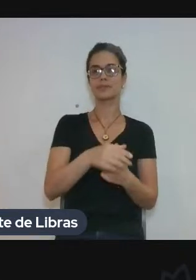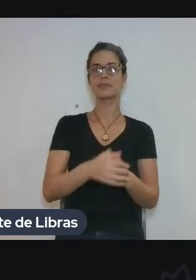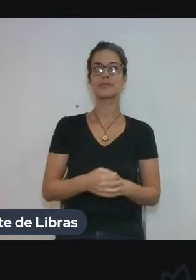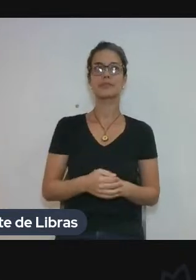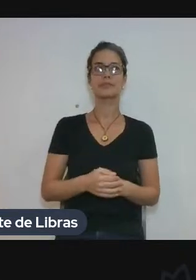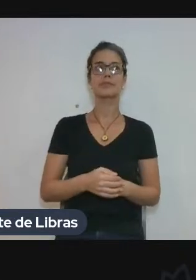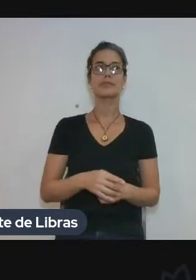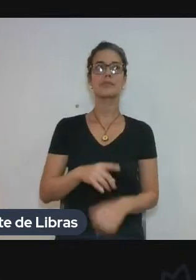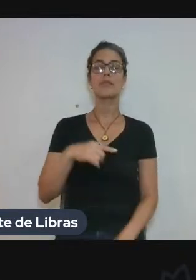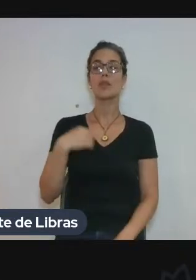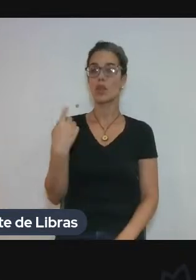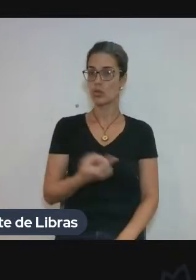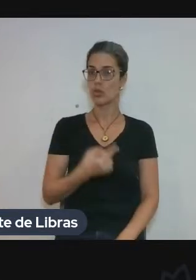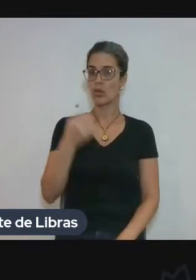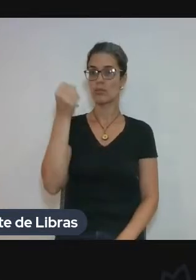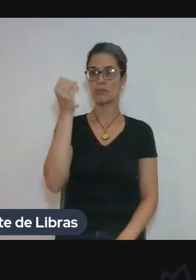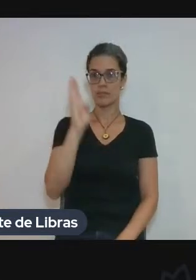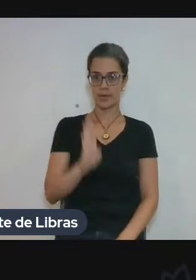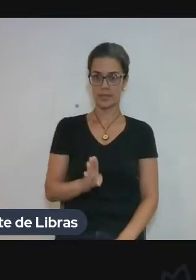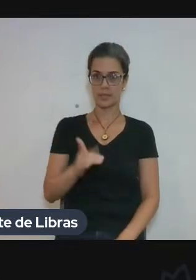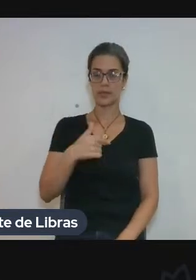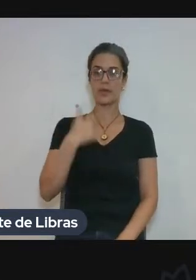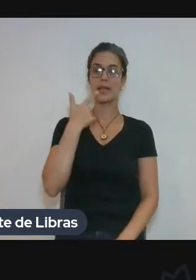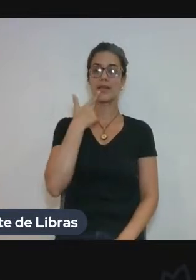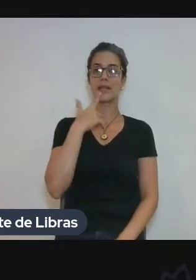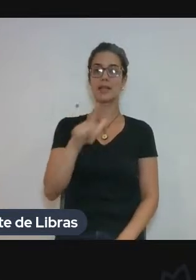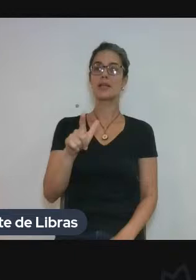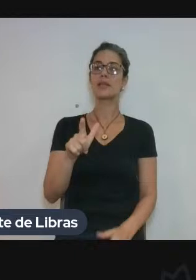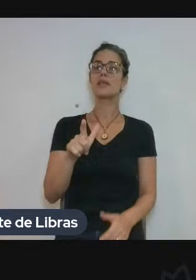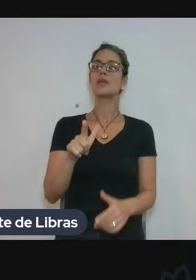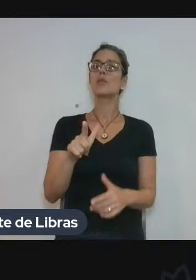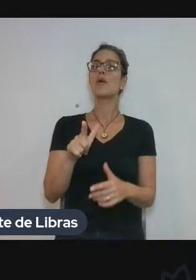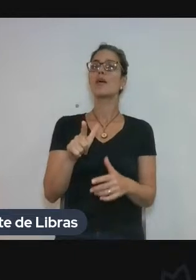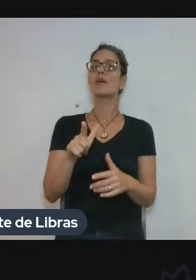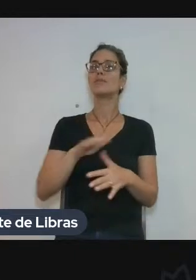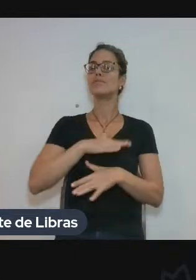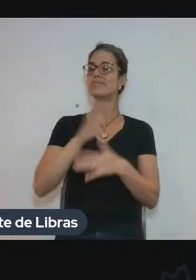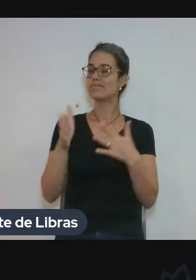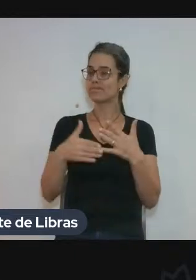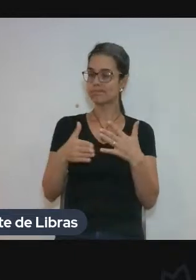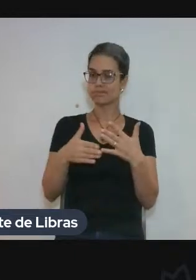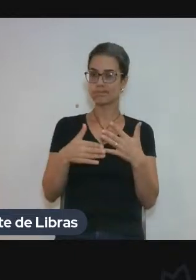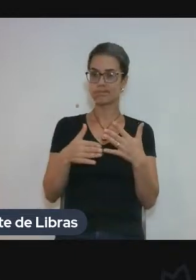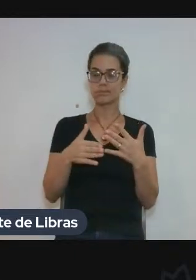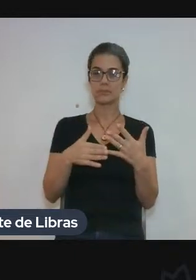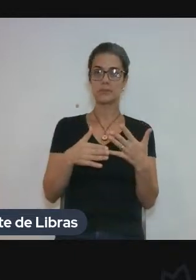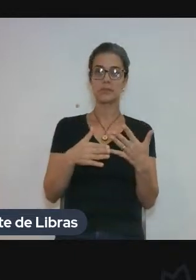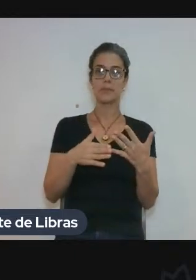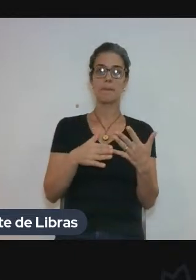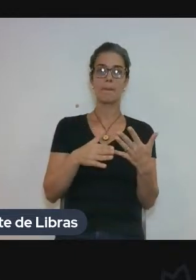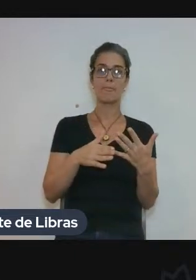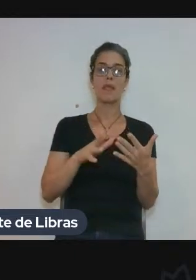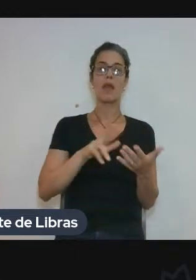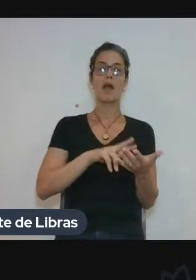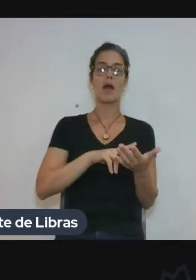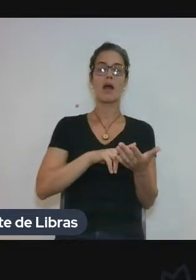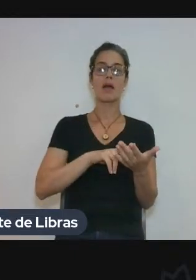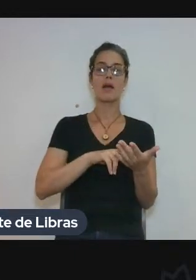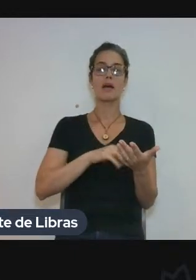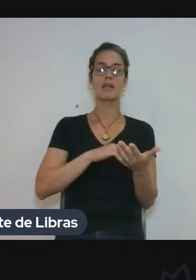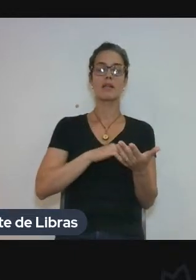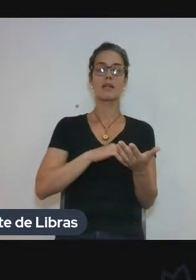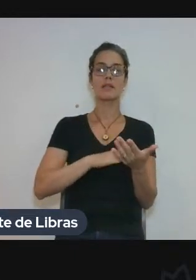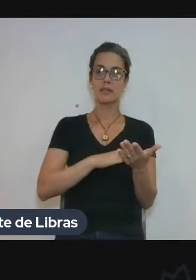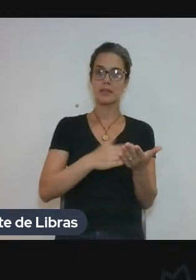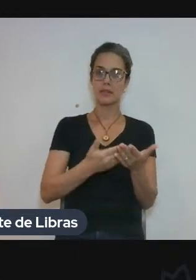como um país de uma língua, digamos assim, periférica, as traduções muitas vezes vêm